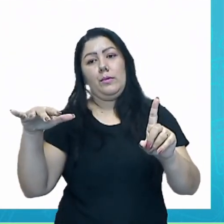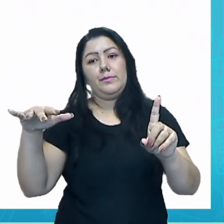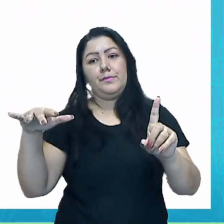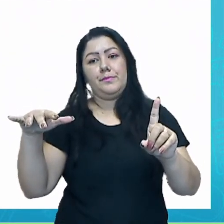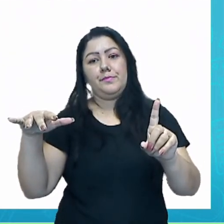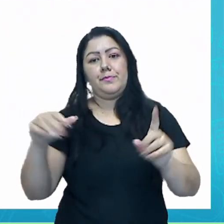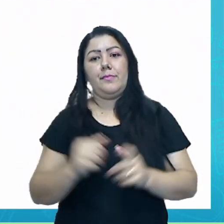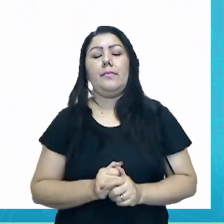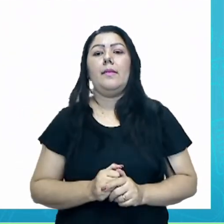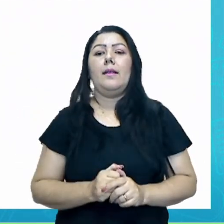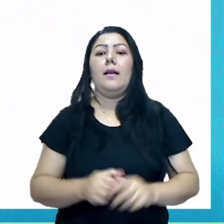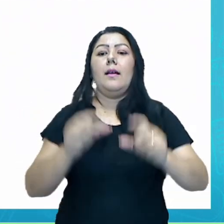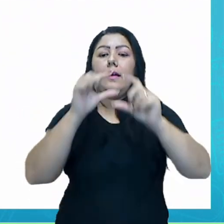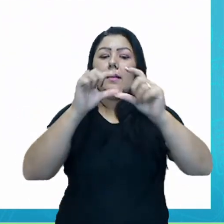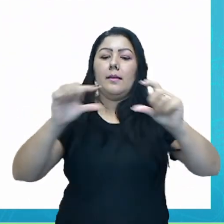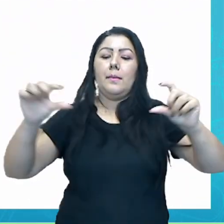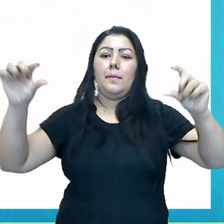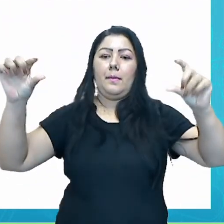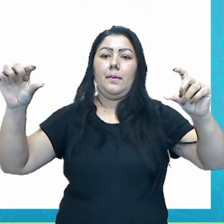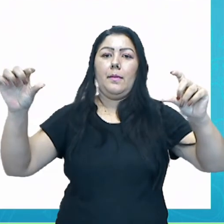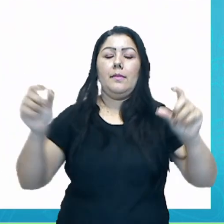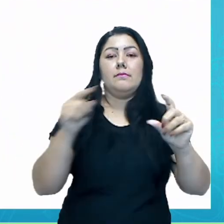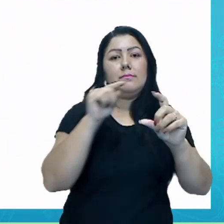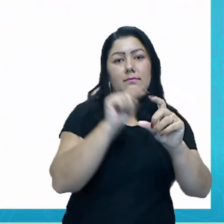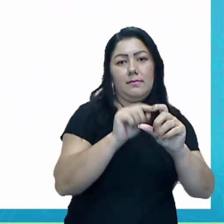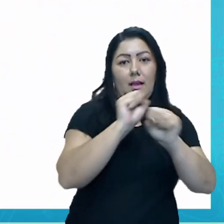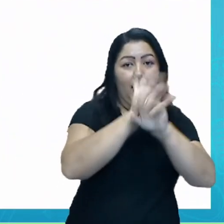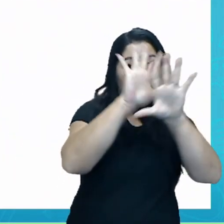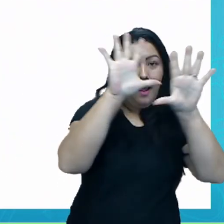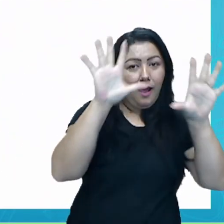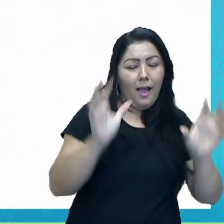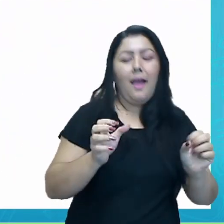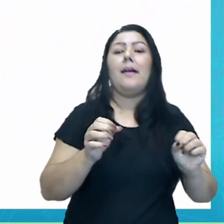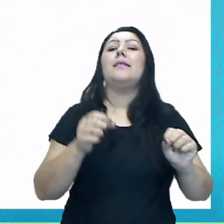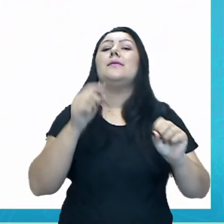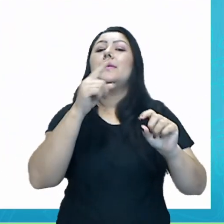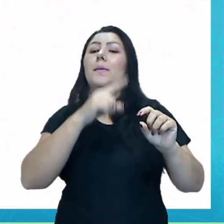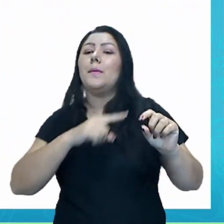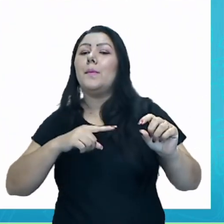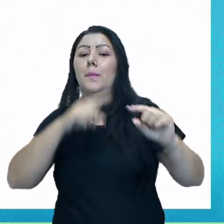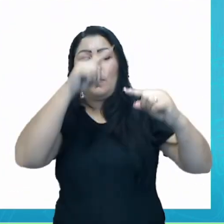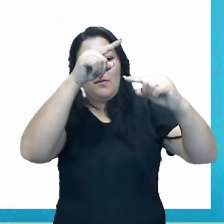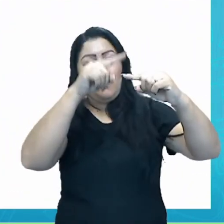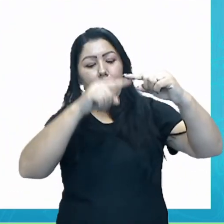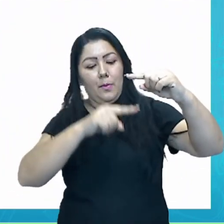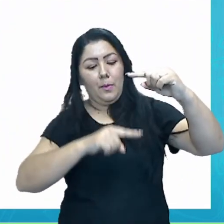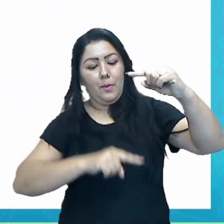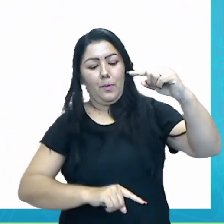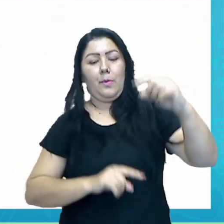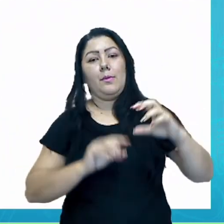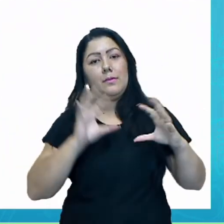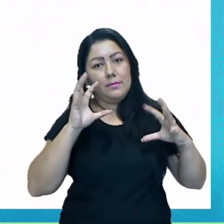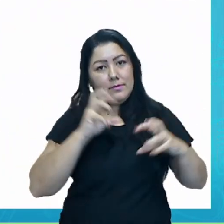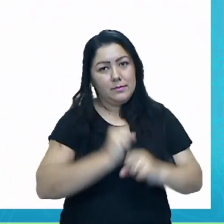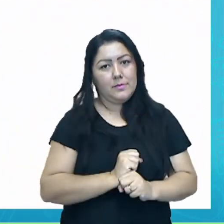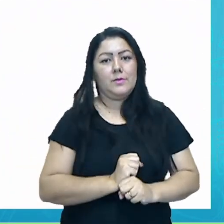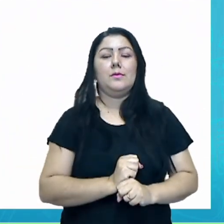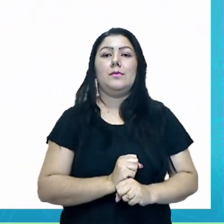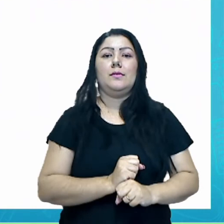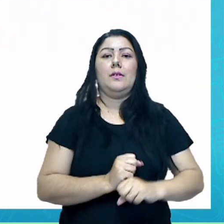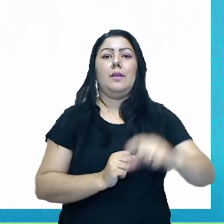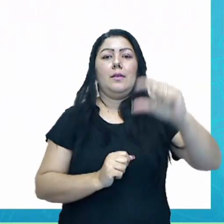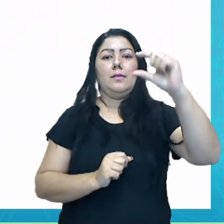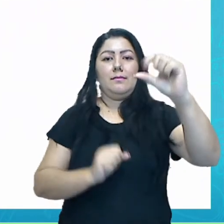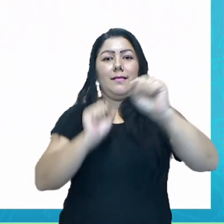Ou seja, do mais claro ao mais escuro. Você vai fazendo também da mesma forma, mais forte ao mais fraco. Observe essas